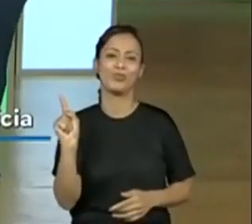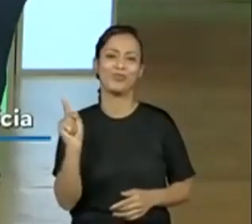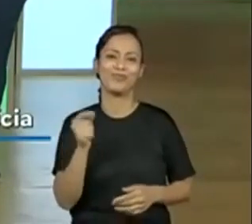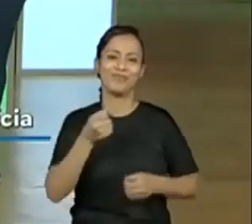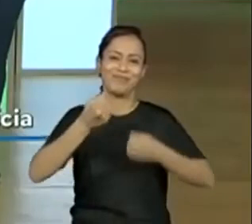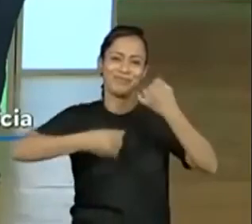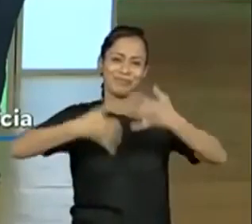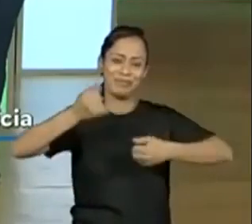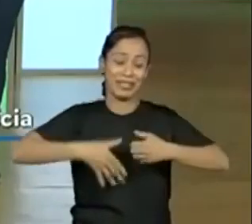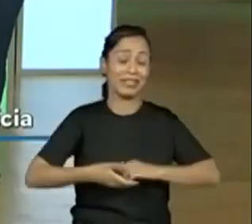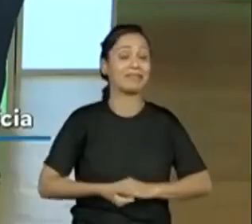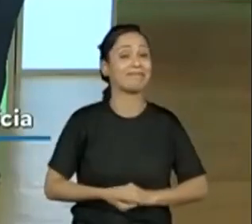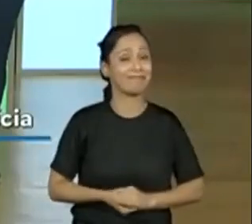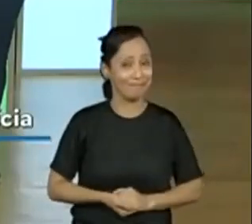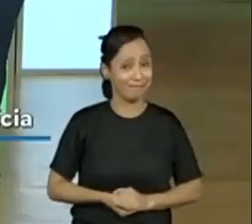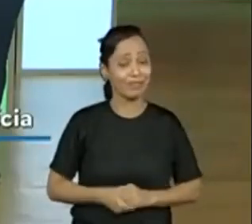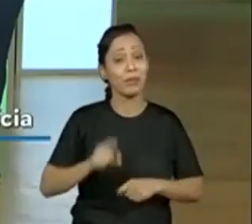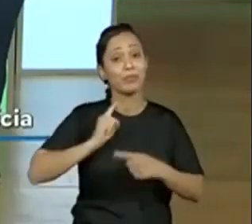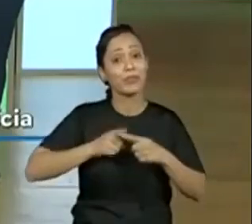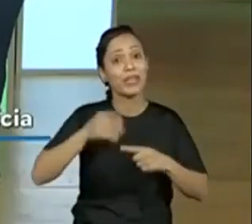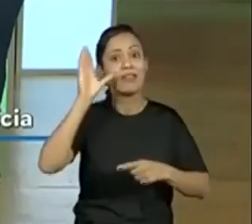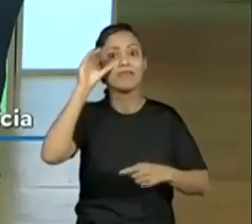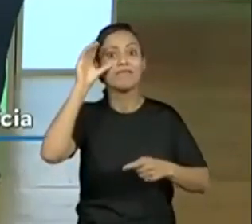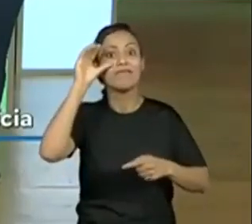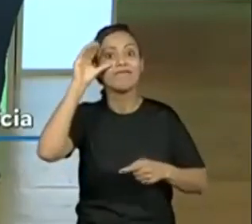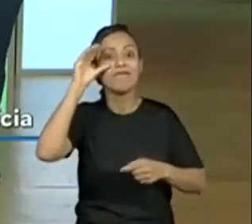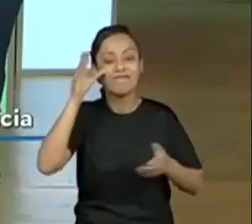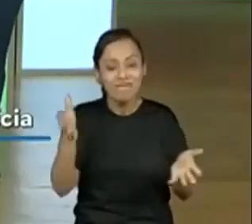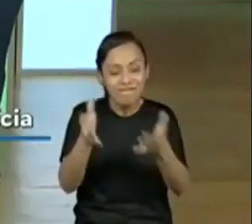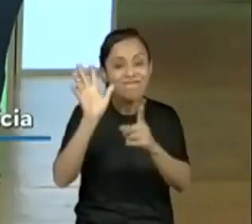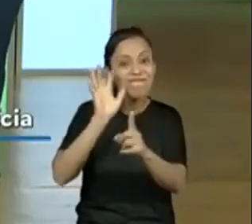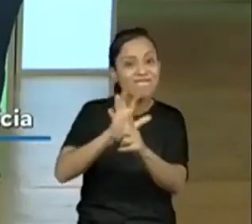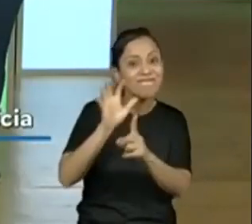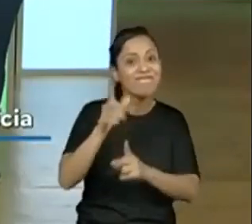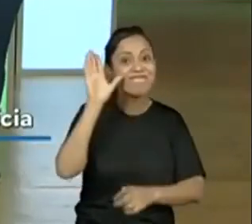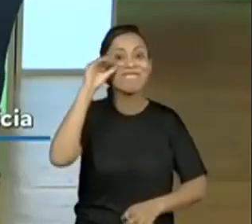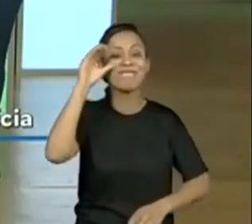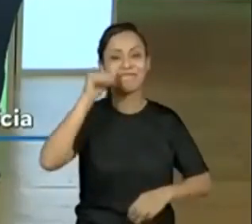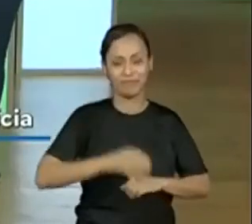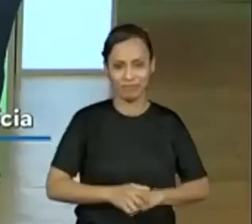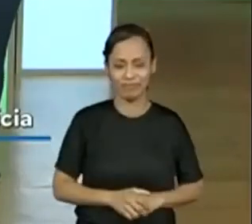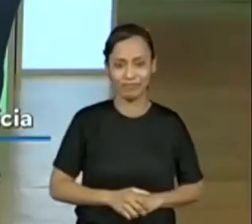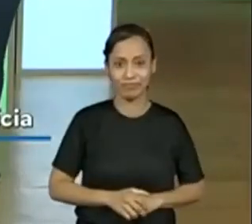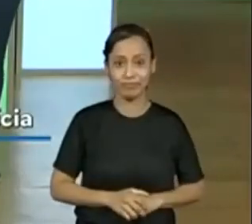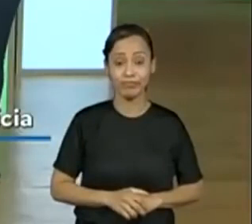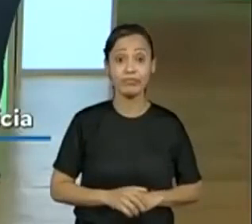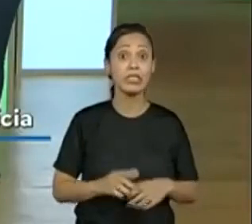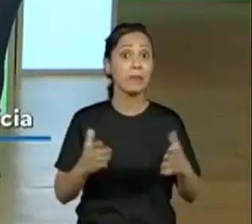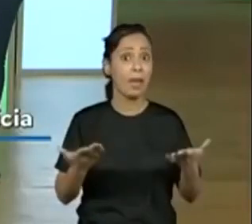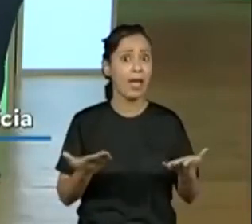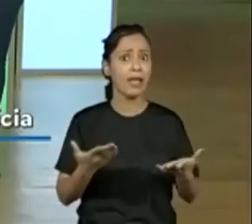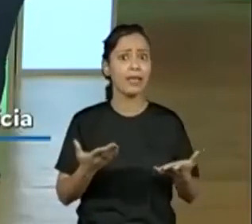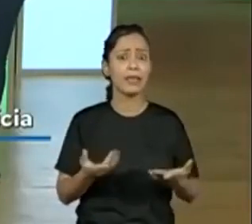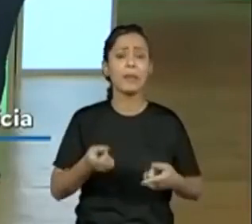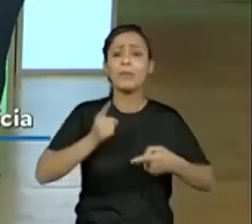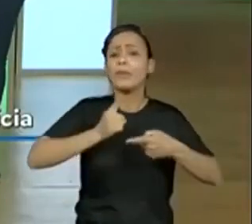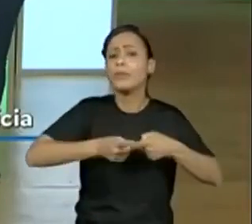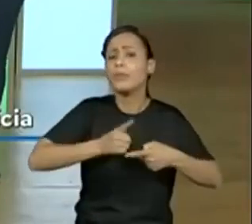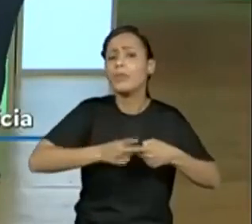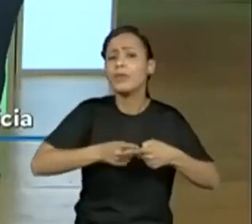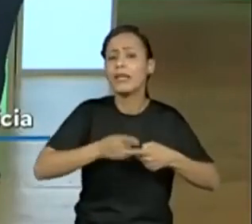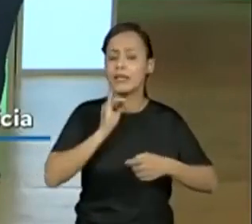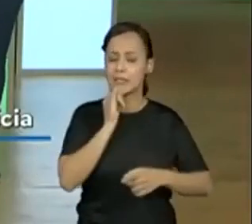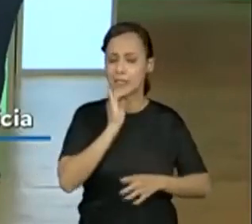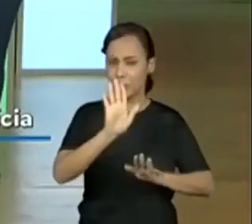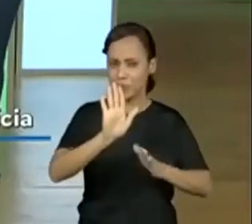atenção. Nessa sequência, nós também falaremos disso, porque... Ah, dei spoiler. Isso, mas tem um motivo, né? Se você está